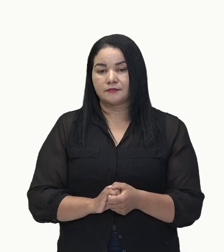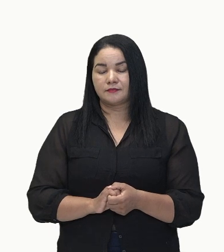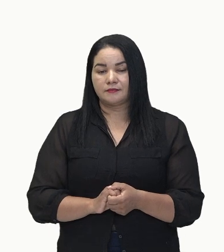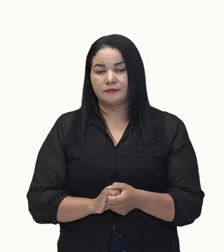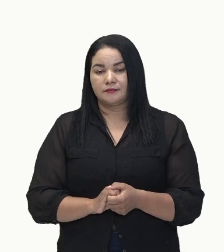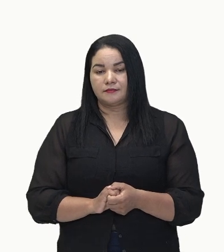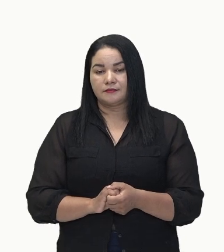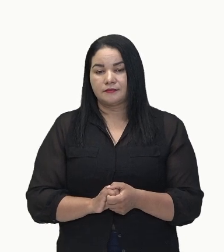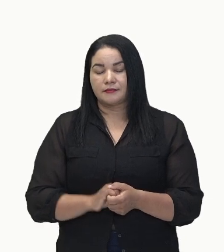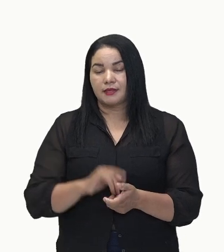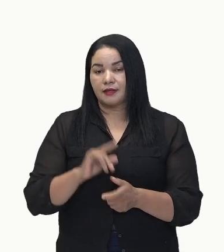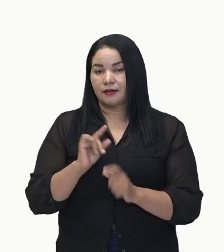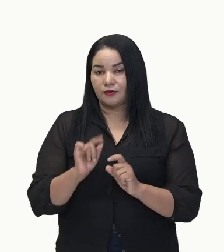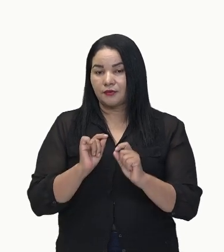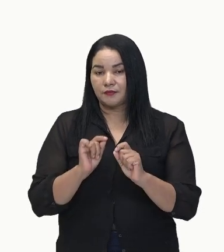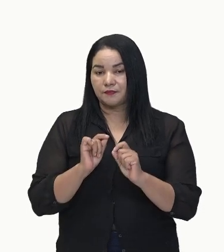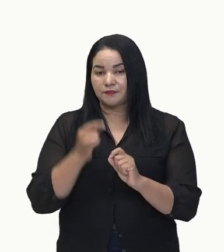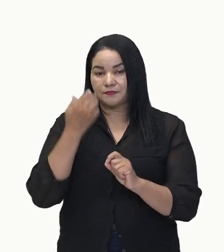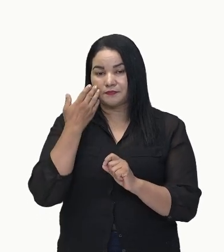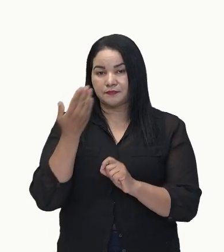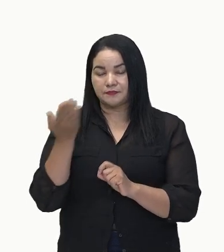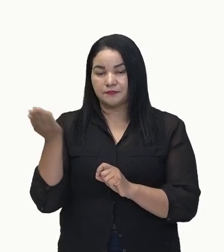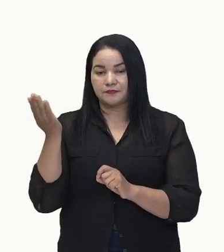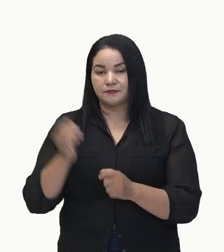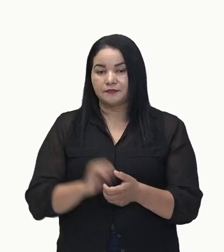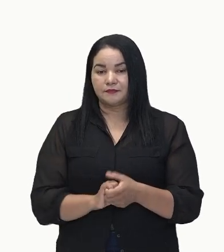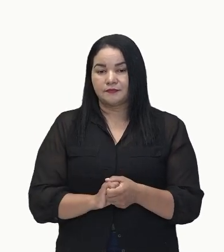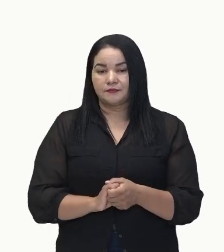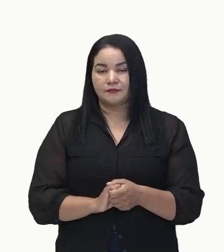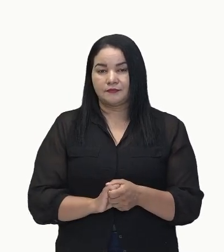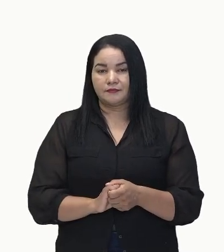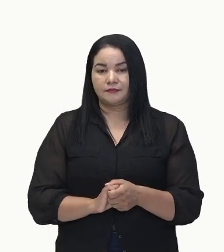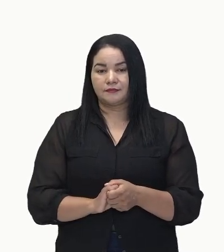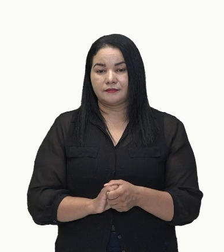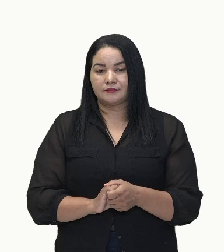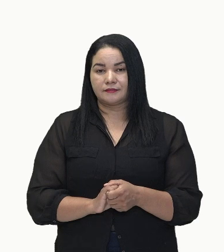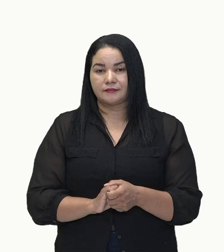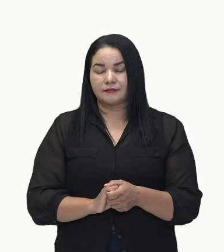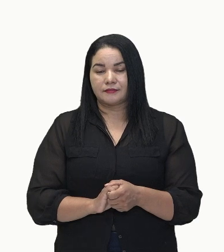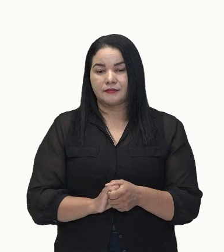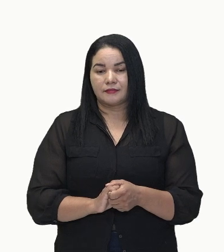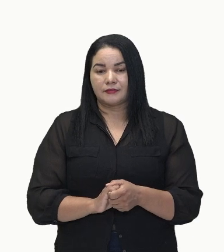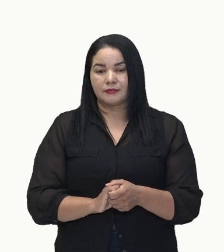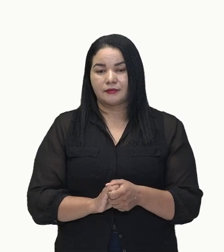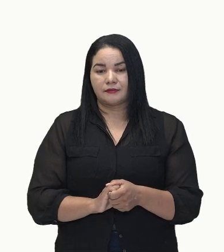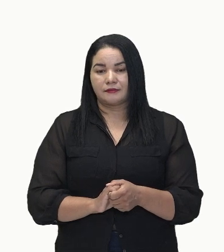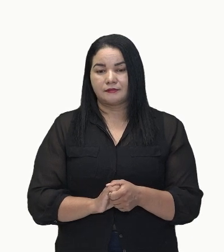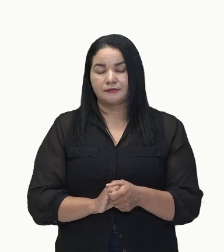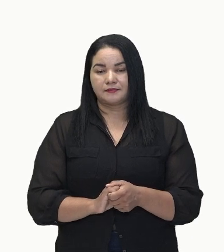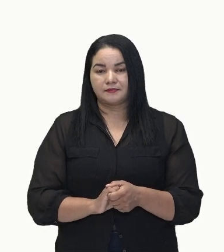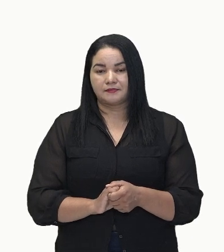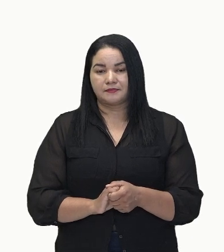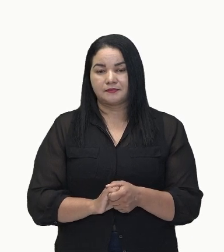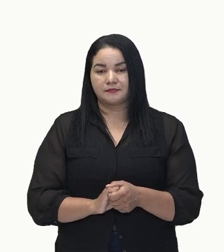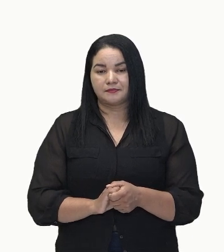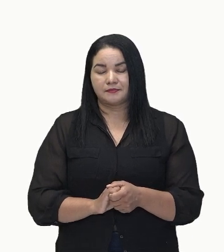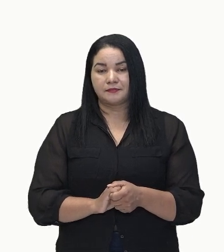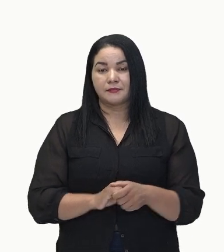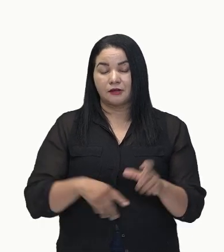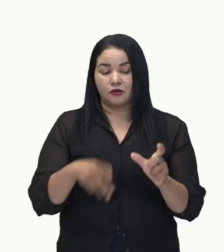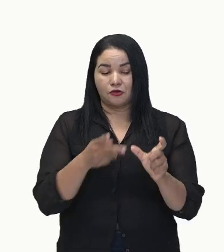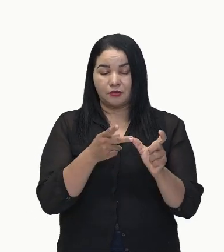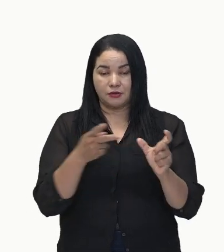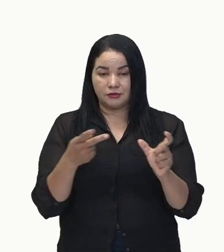Um predicado verbo, porque temos um verbo de ação, um verbo